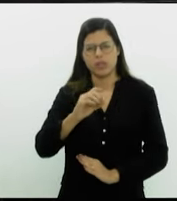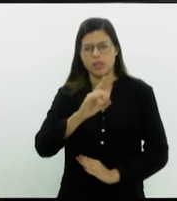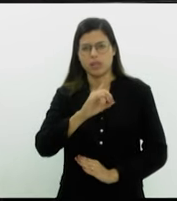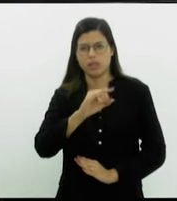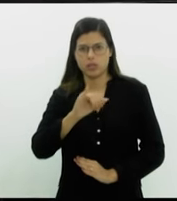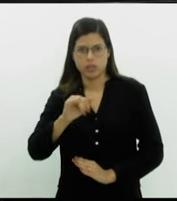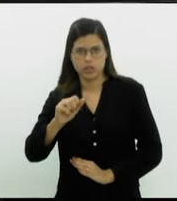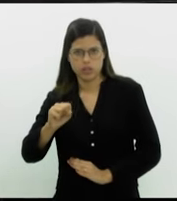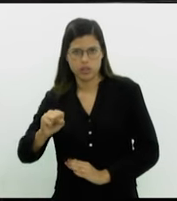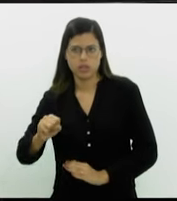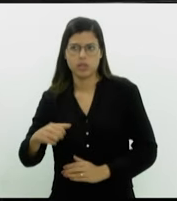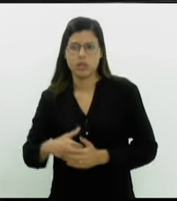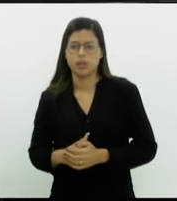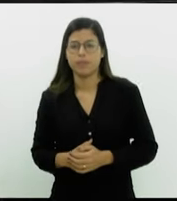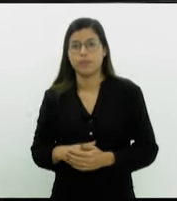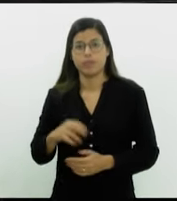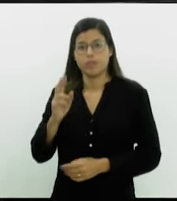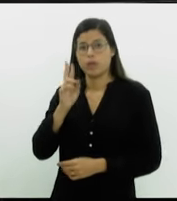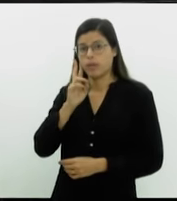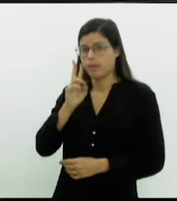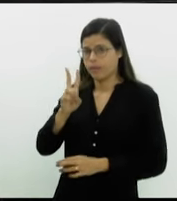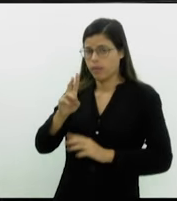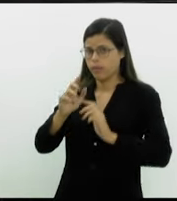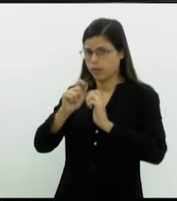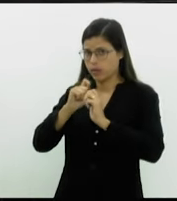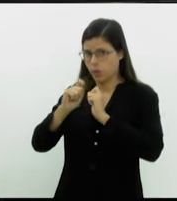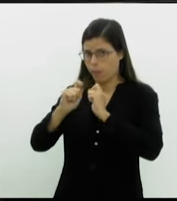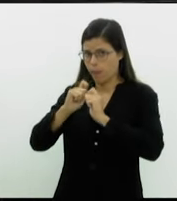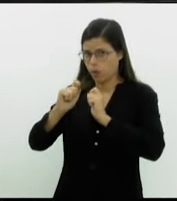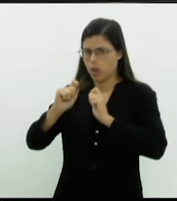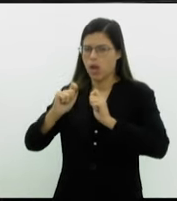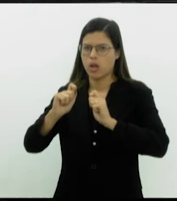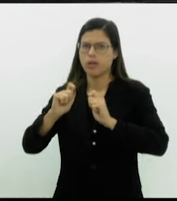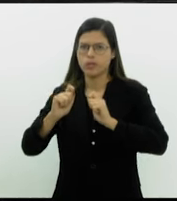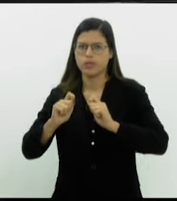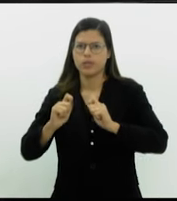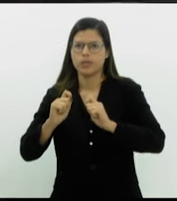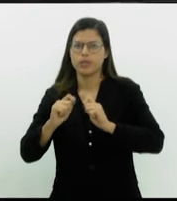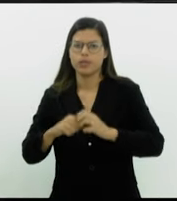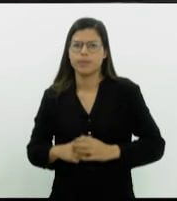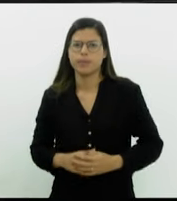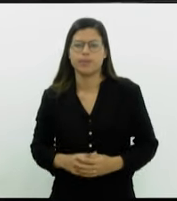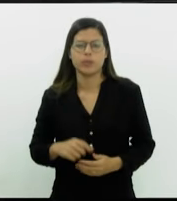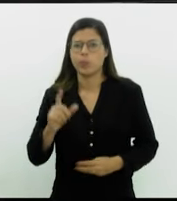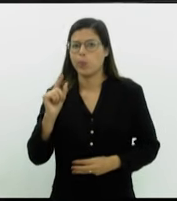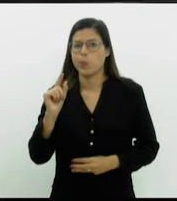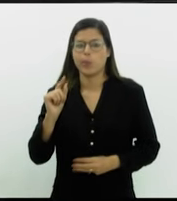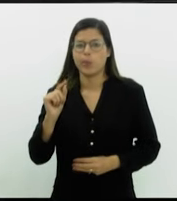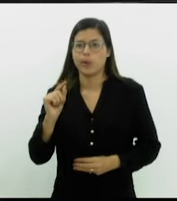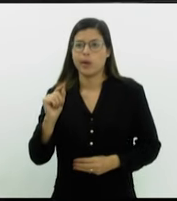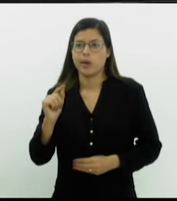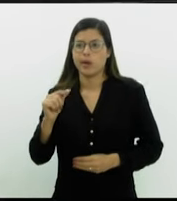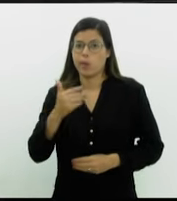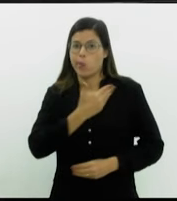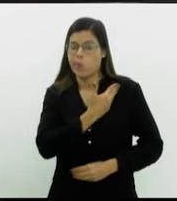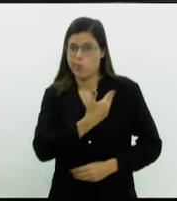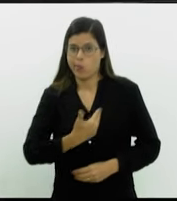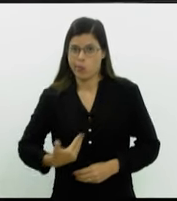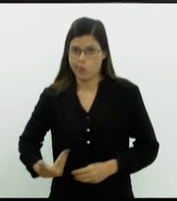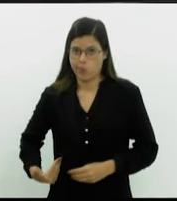Vimos na imprensa uma nota do governo do Estado